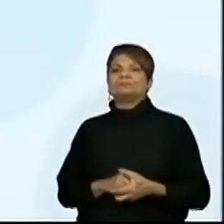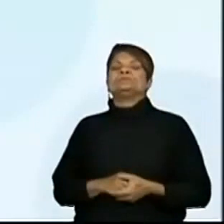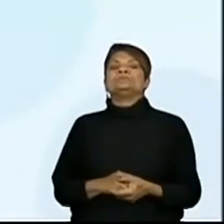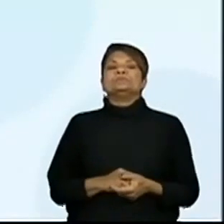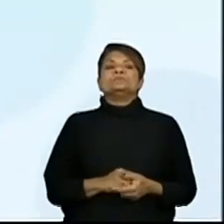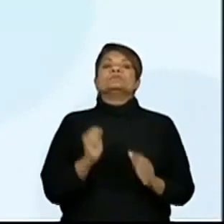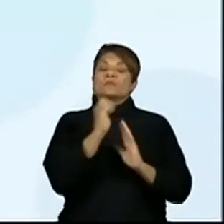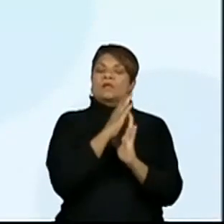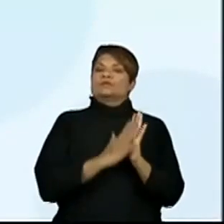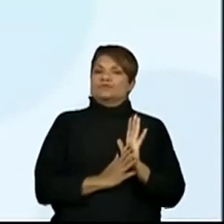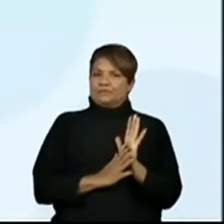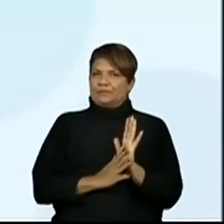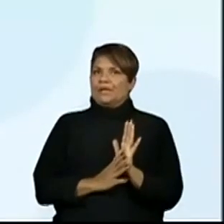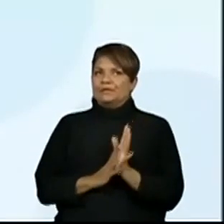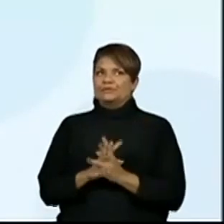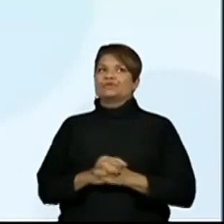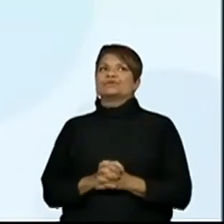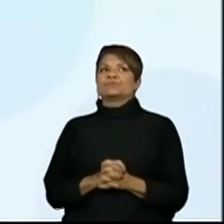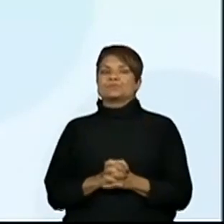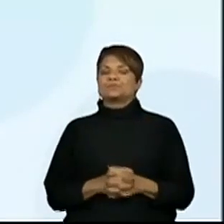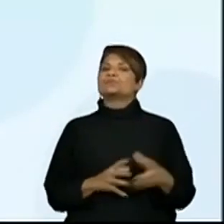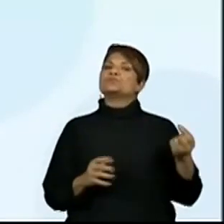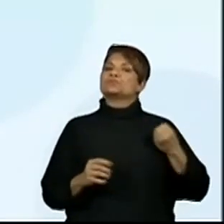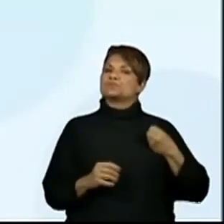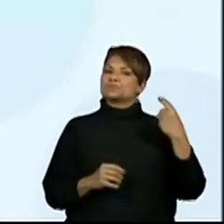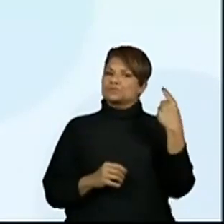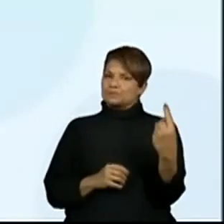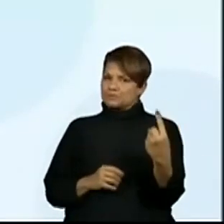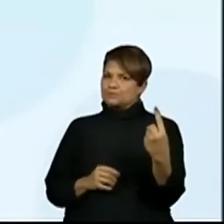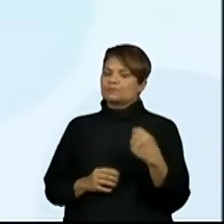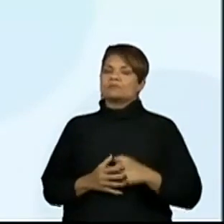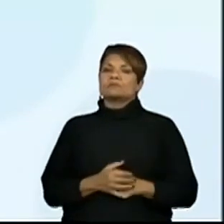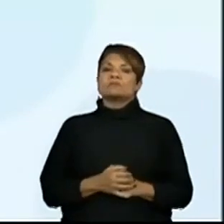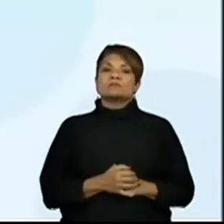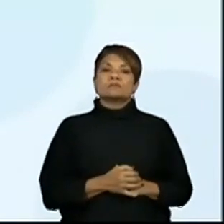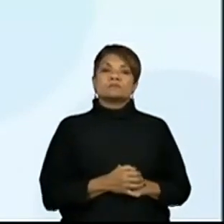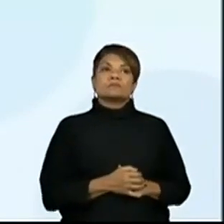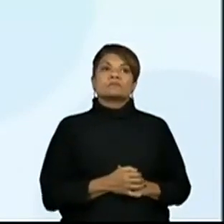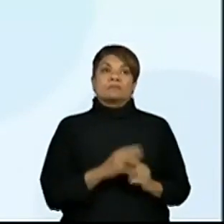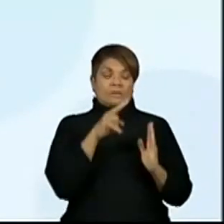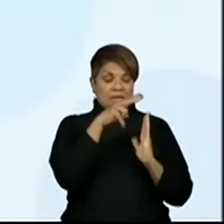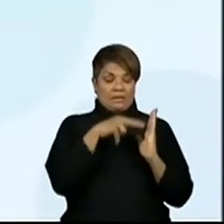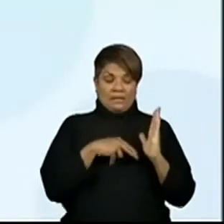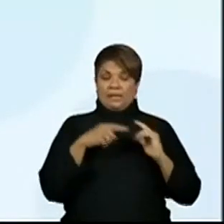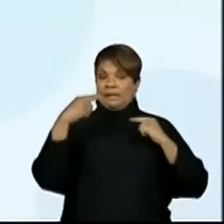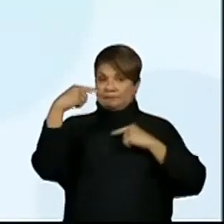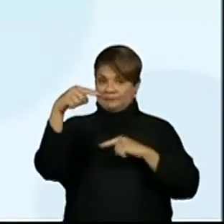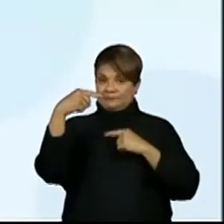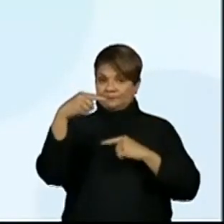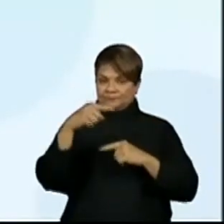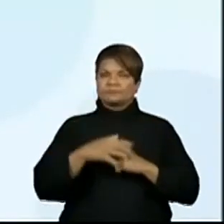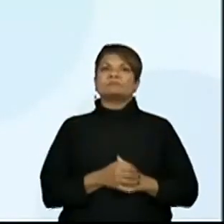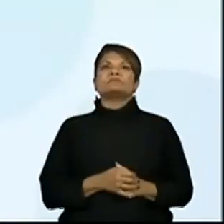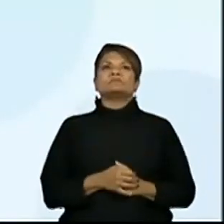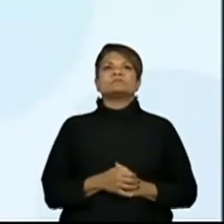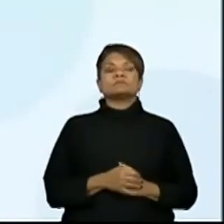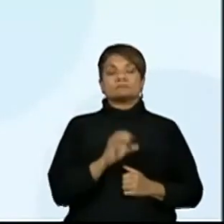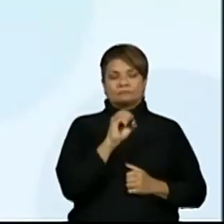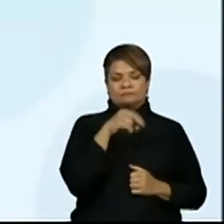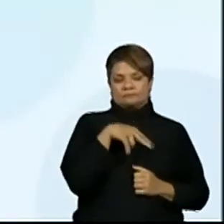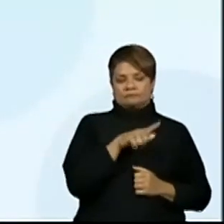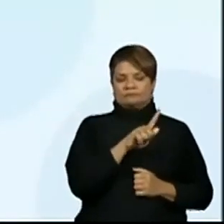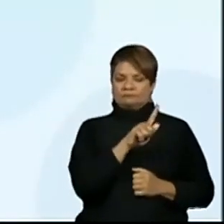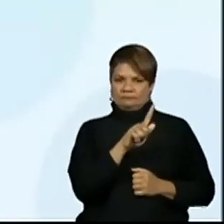Atividades. Número 1. Releia o trecho. Segundo a ONG,